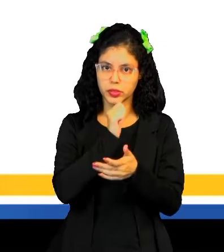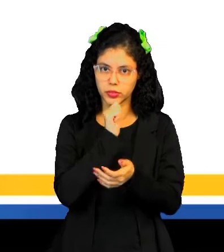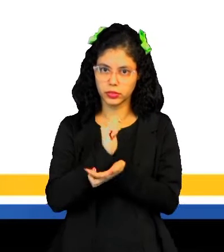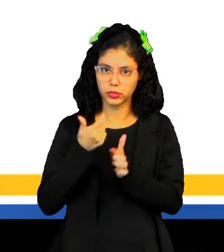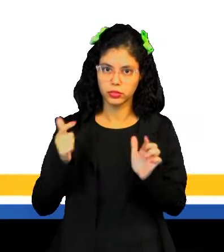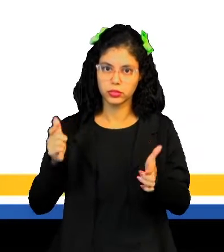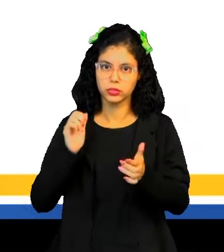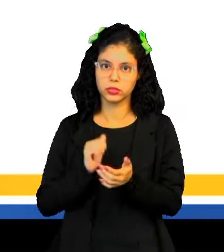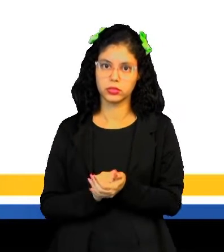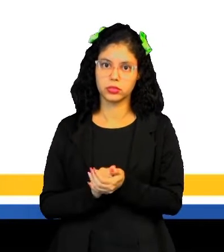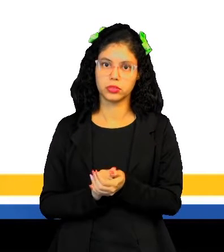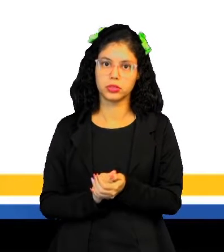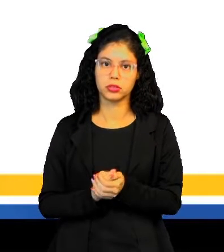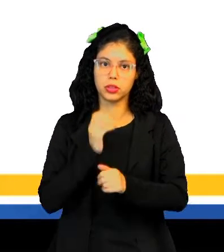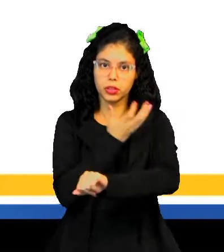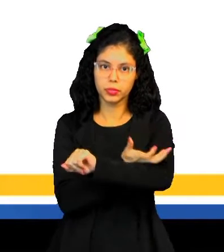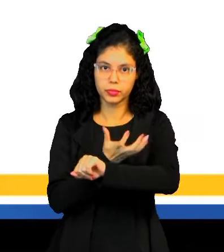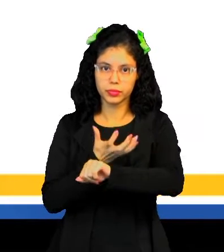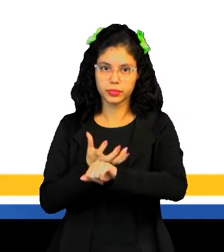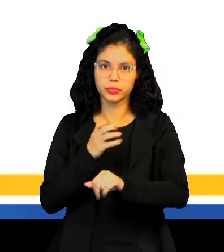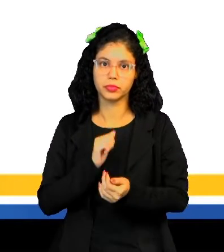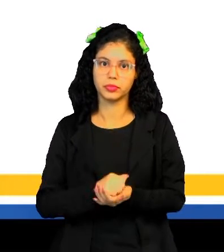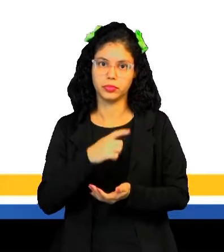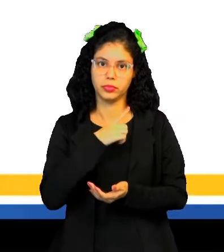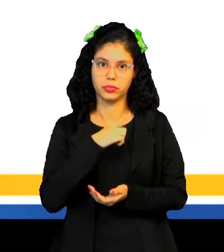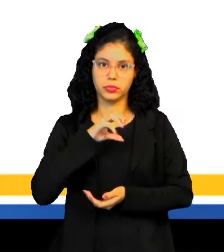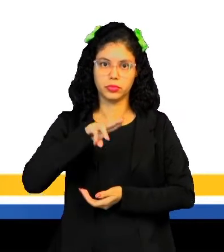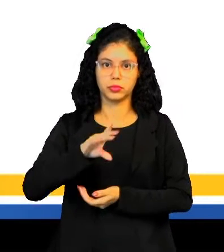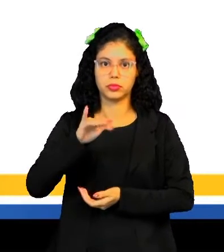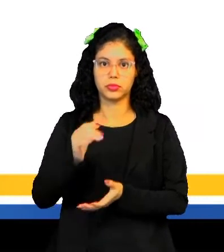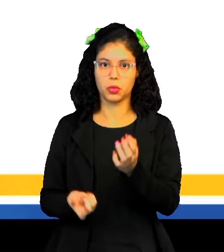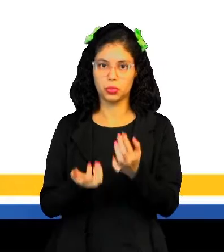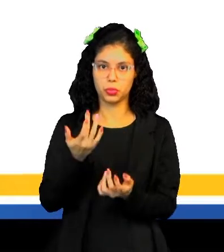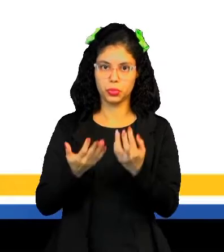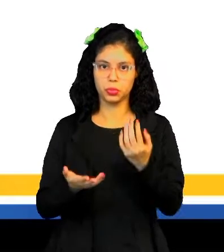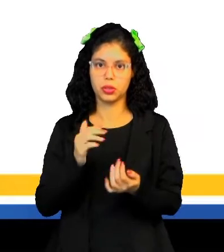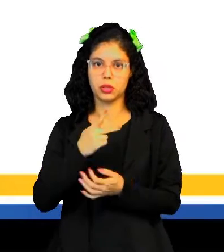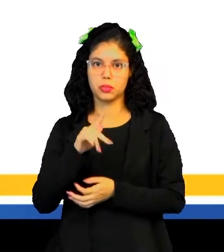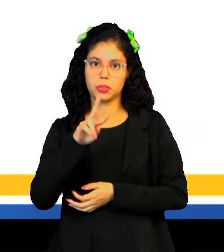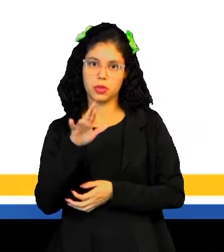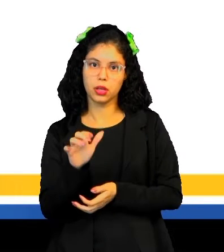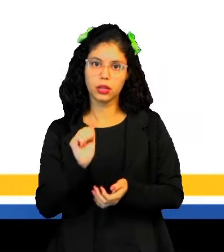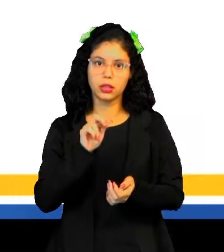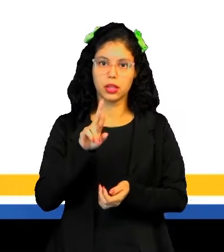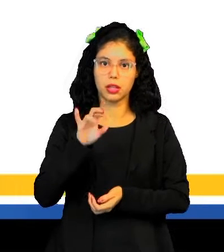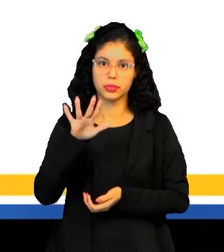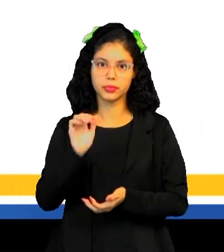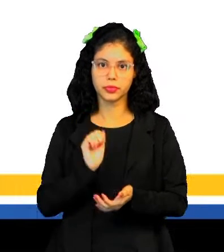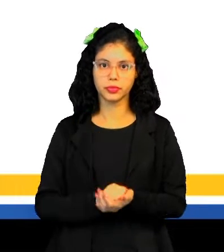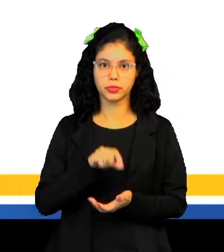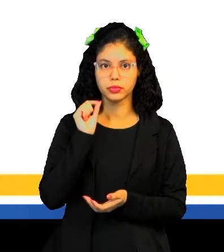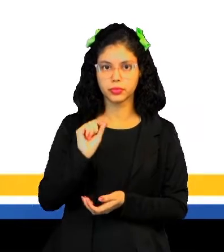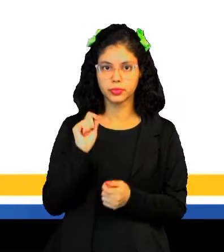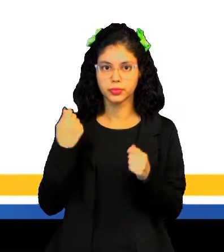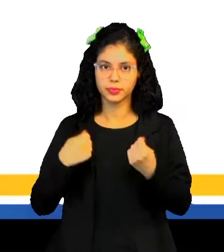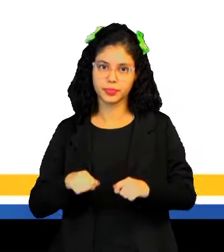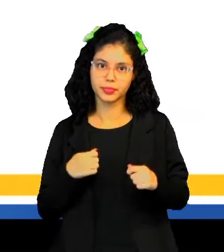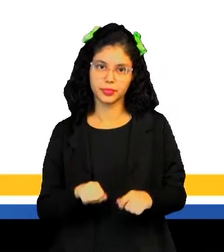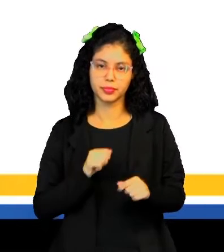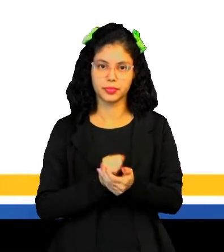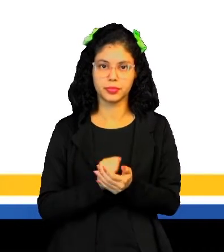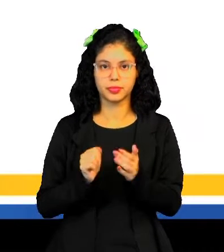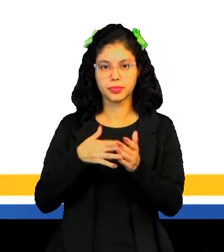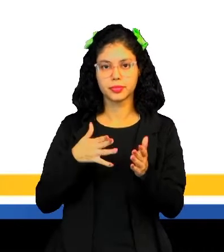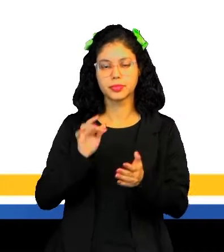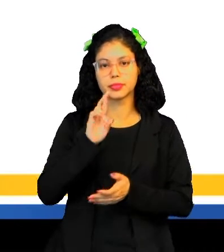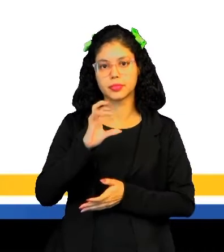além de uma grande área de plantio. Ela tinha que ser moída, fervida, purgada e refinada, o que precisava de muitos